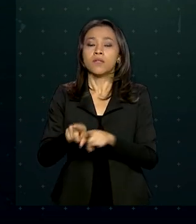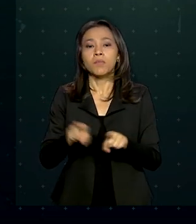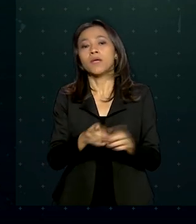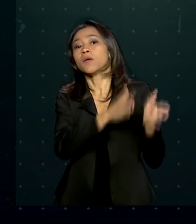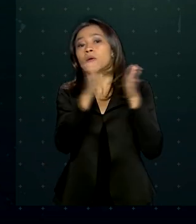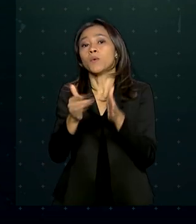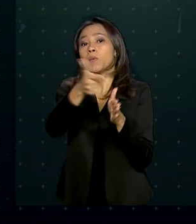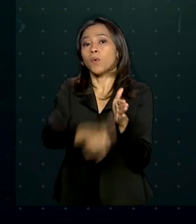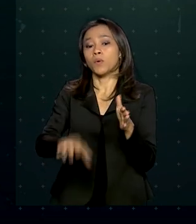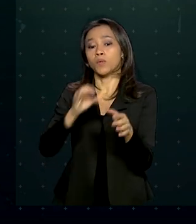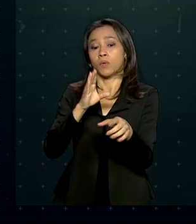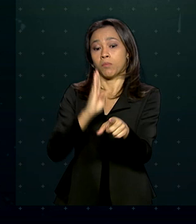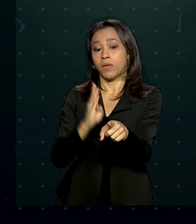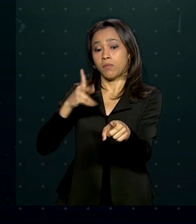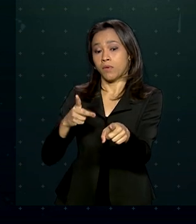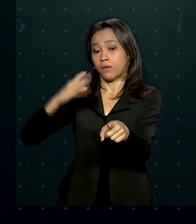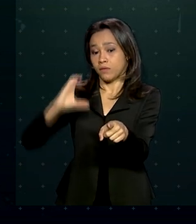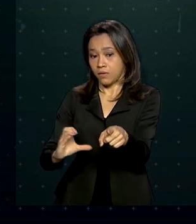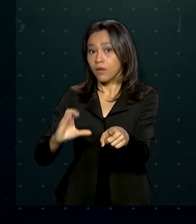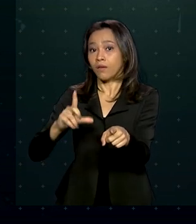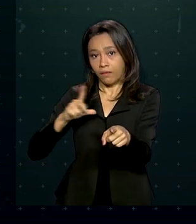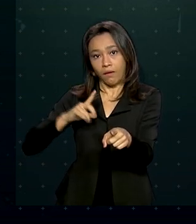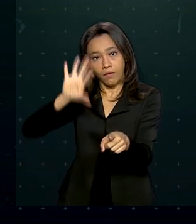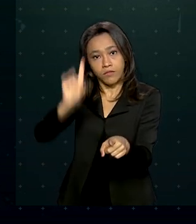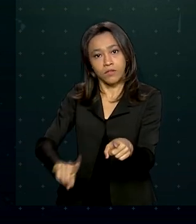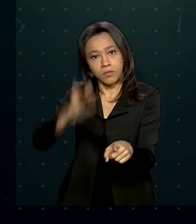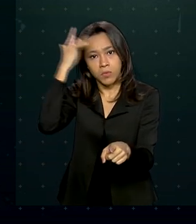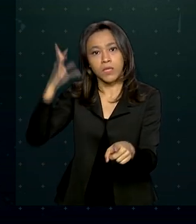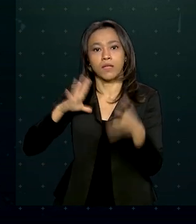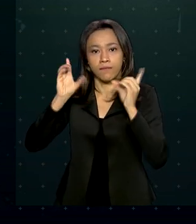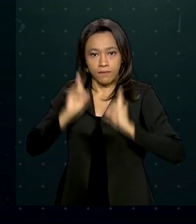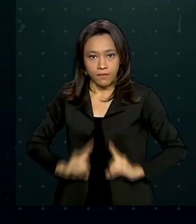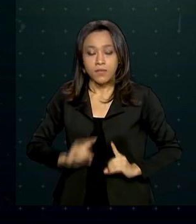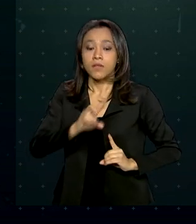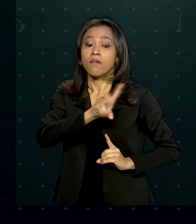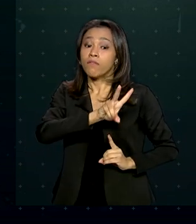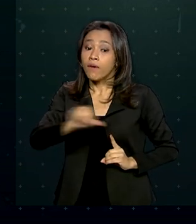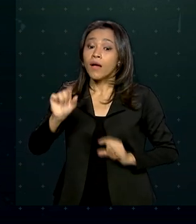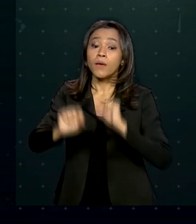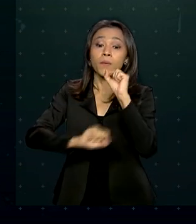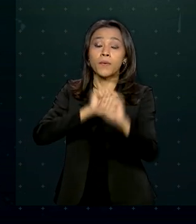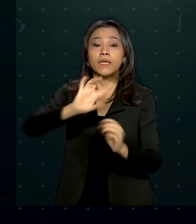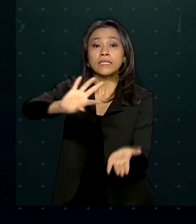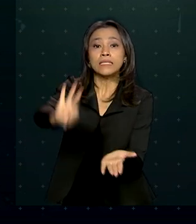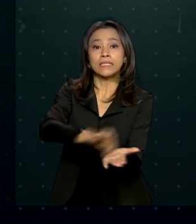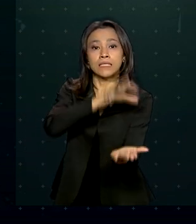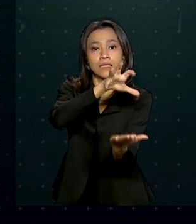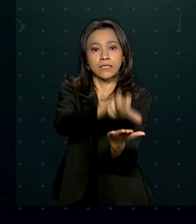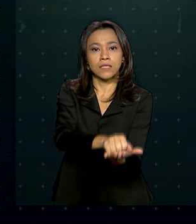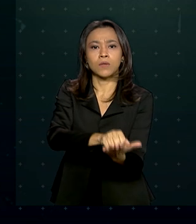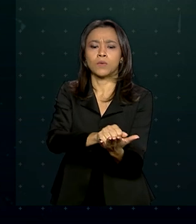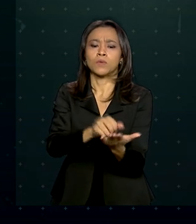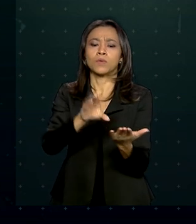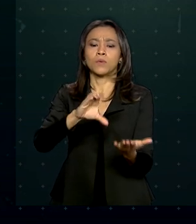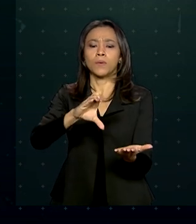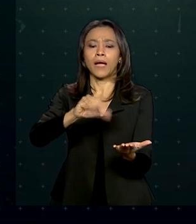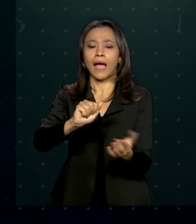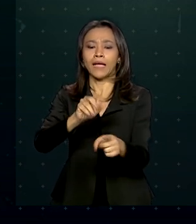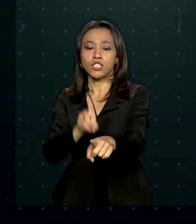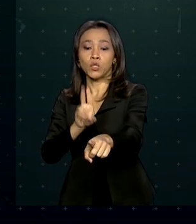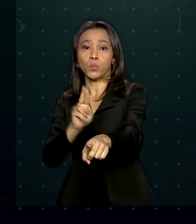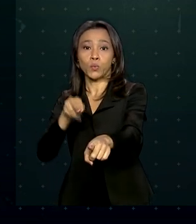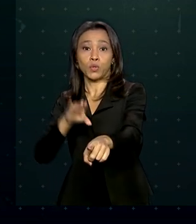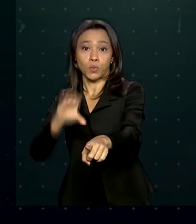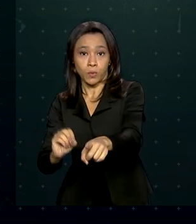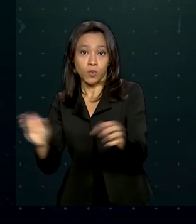continuada para pessoas com deficiência, o INSS vai considerar a inscrição no Cadastro Único do Governo Federal e o